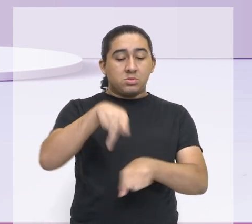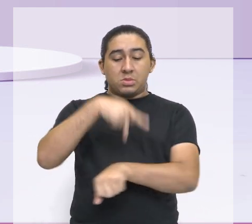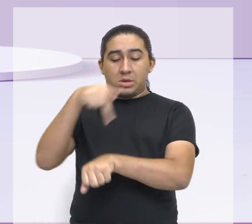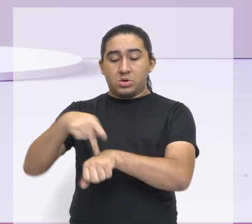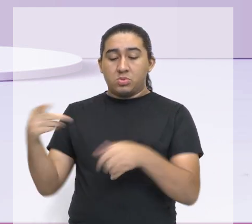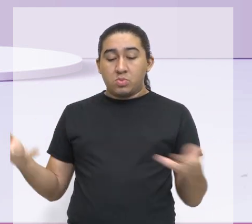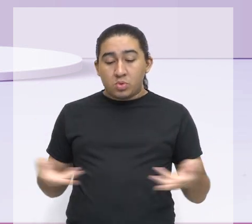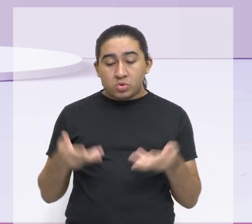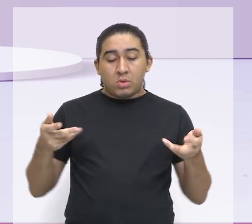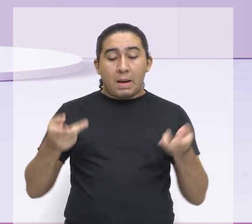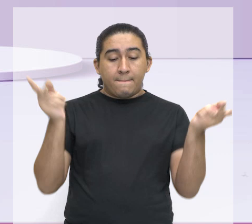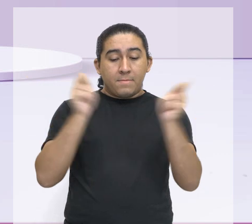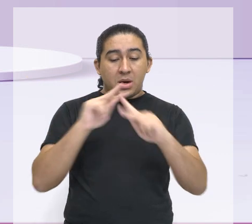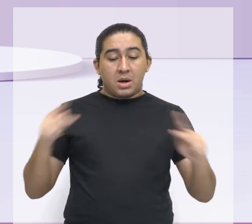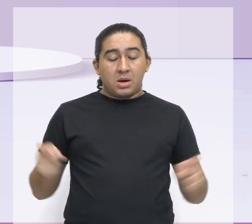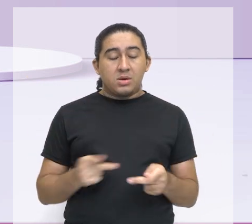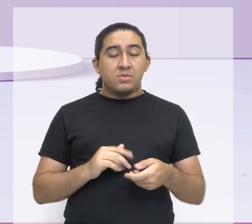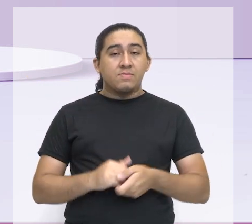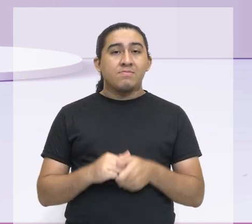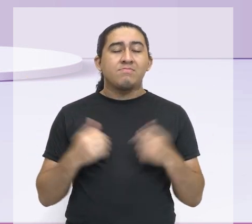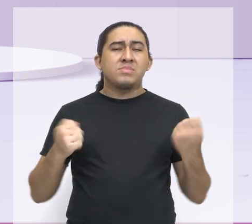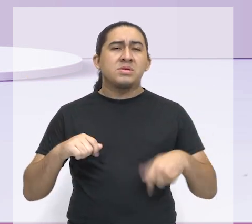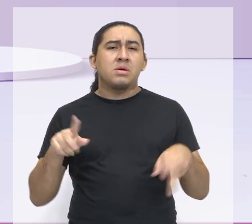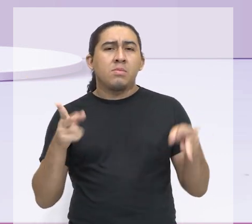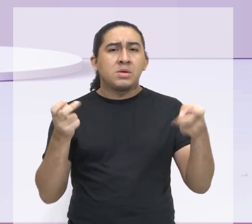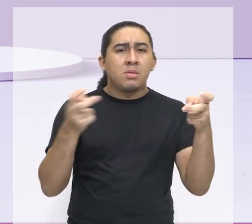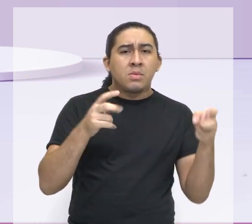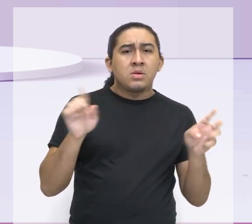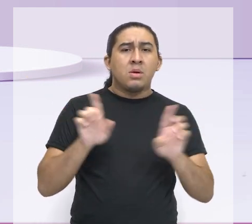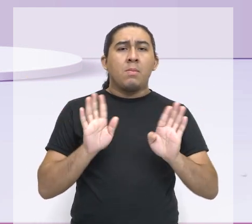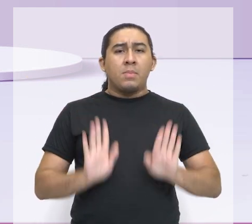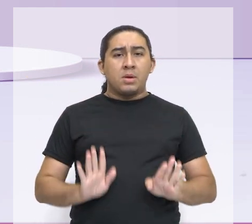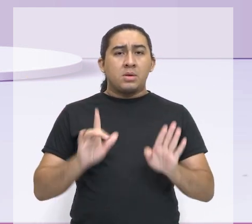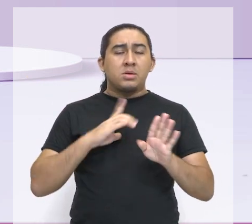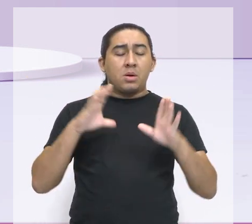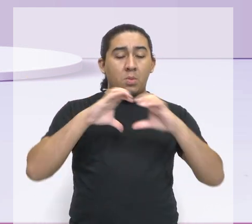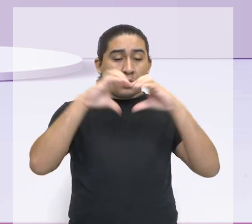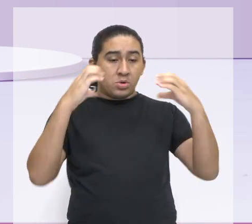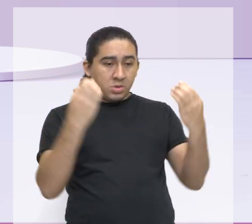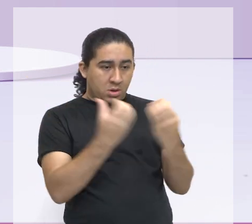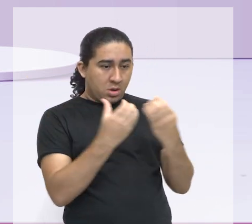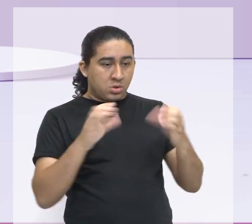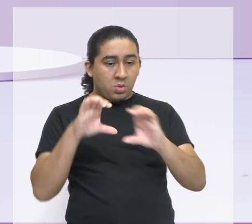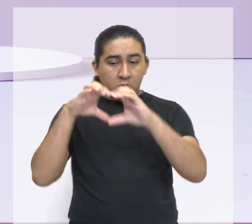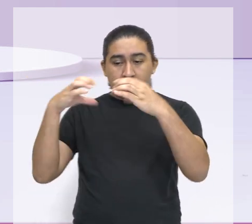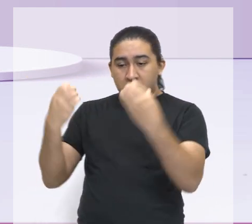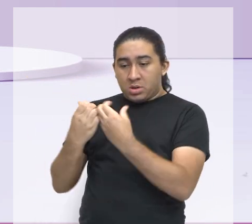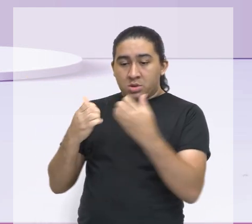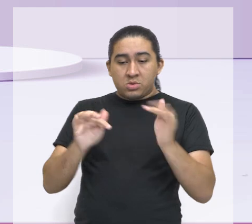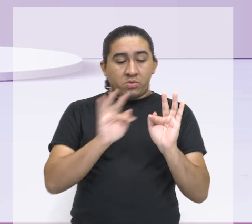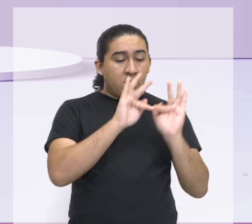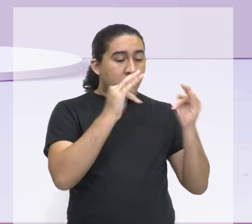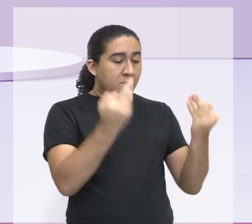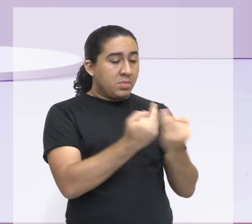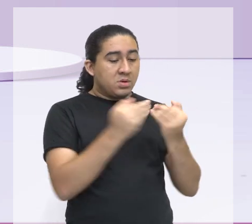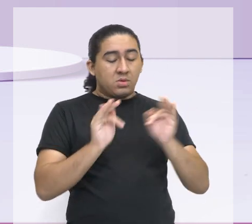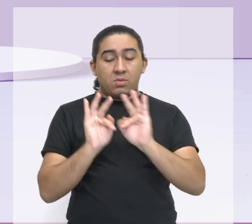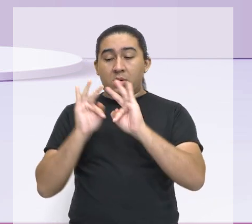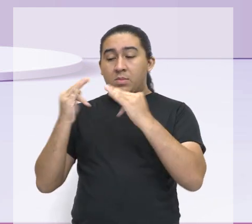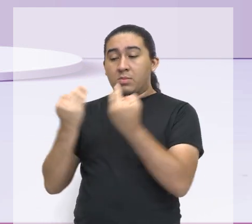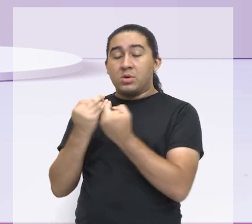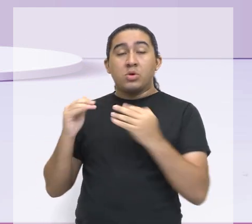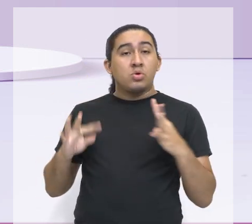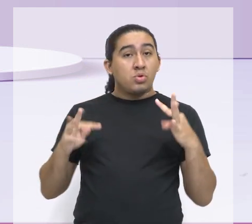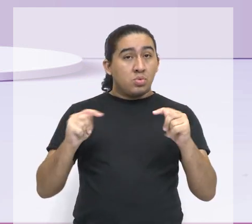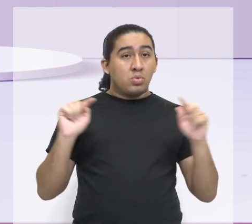E não precisa olhar para as nações, não. A paz entre as comunidades, dentro de uma comunidade, entre as famílias. Então, está tudo